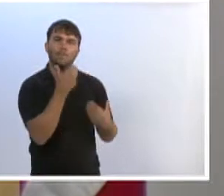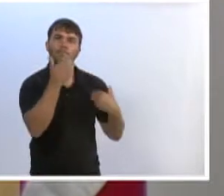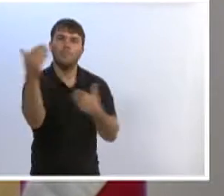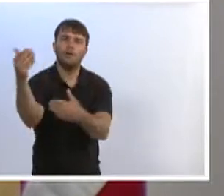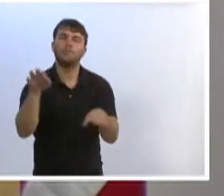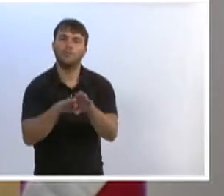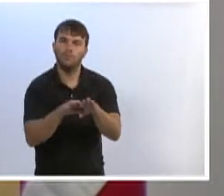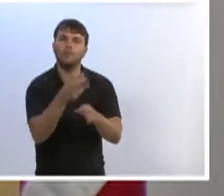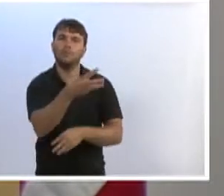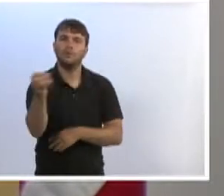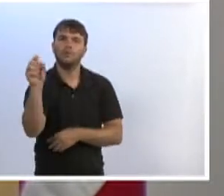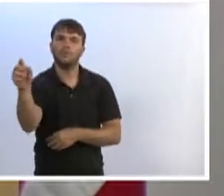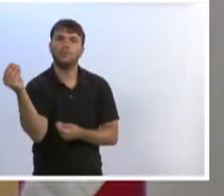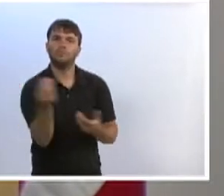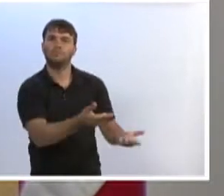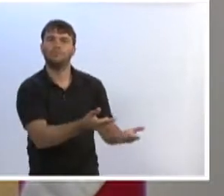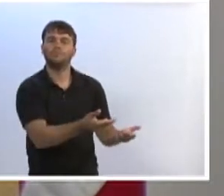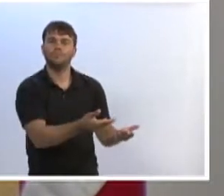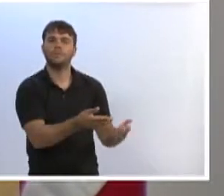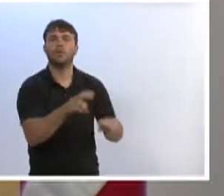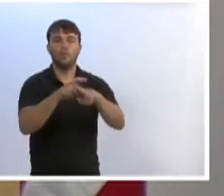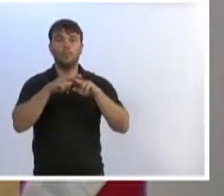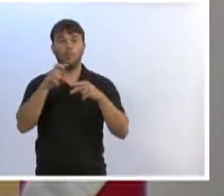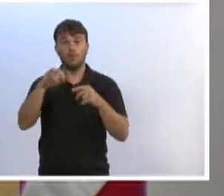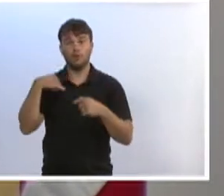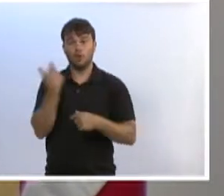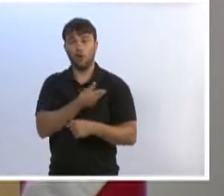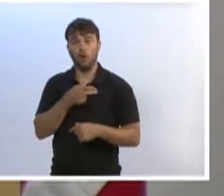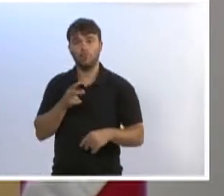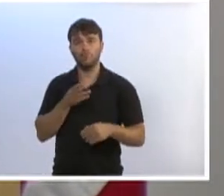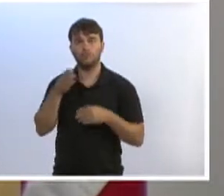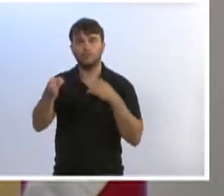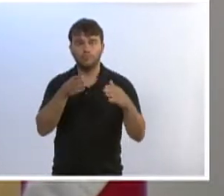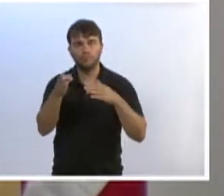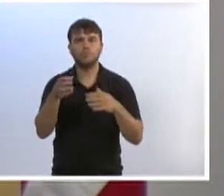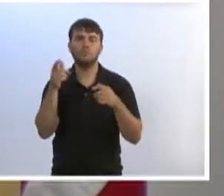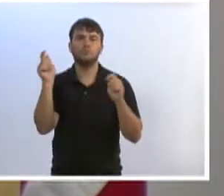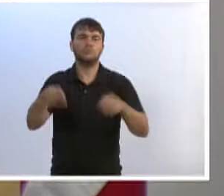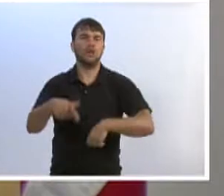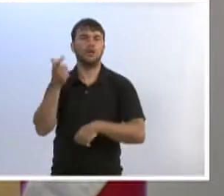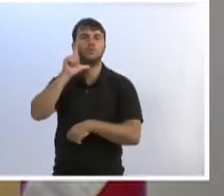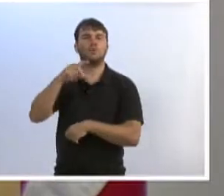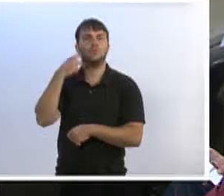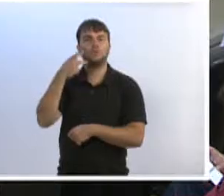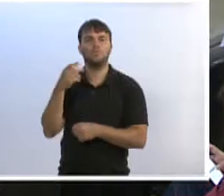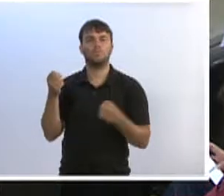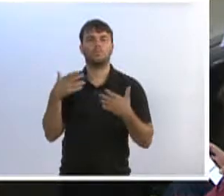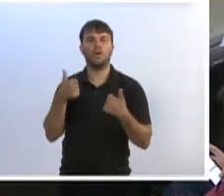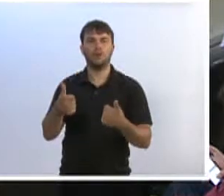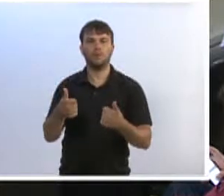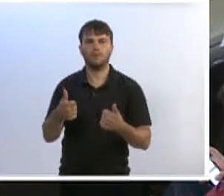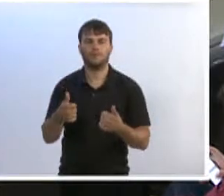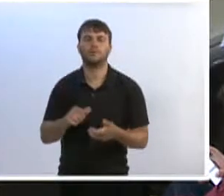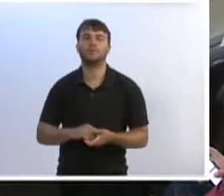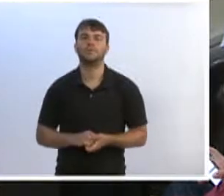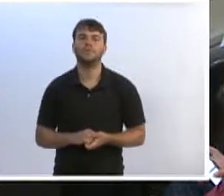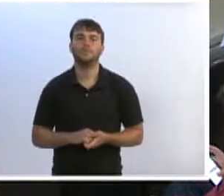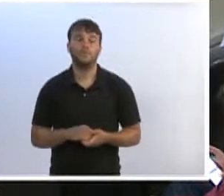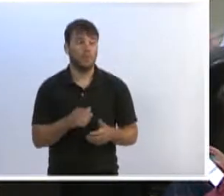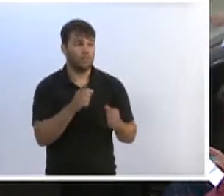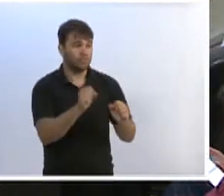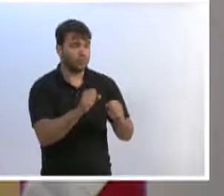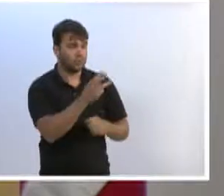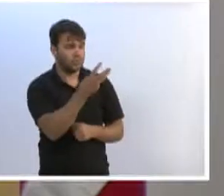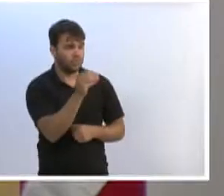parte, eu tenho certeza que a cidade de Blumenau seria muito mais bem atendida. Me concede mais três minutos para a conclusão, presidente Pelos Apartes? Conceda, Vossa Excelência, mais três